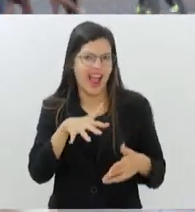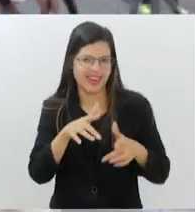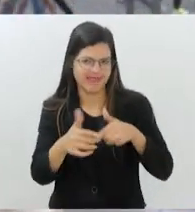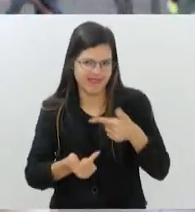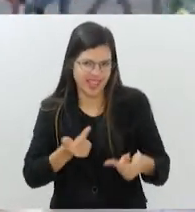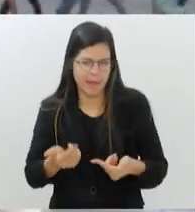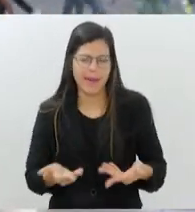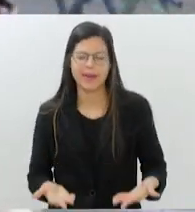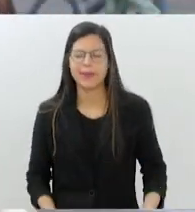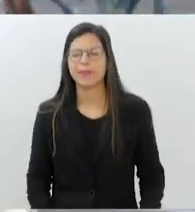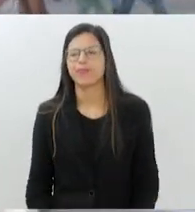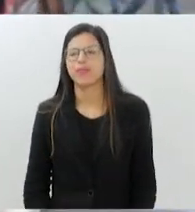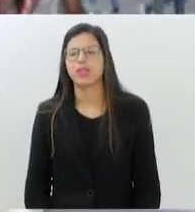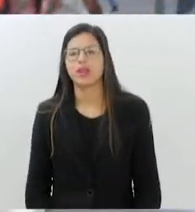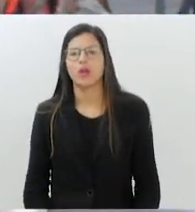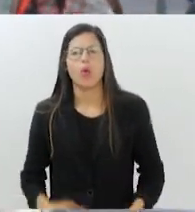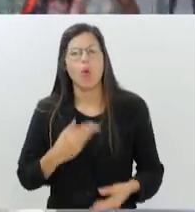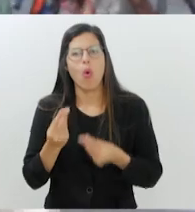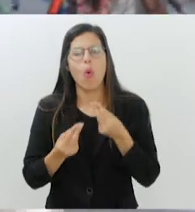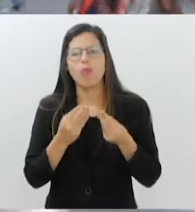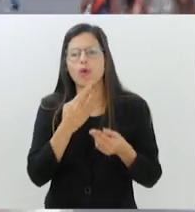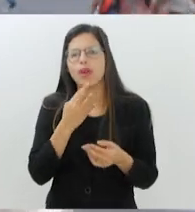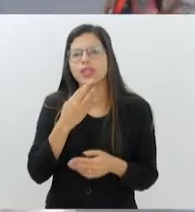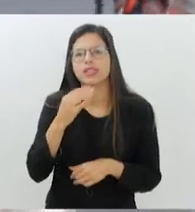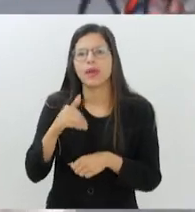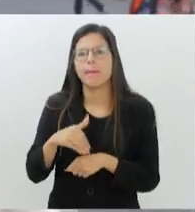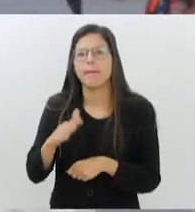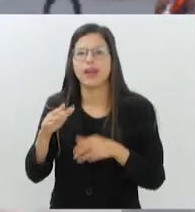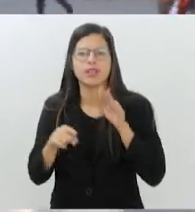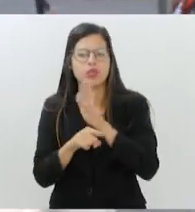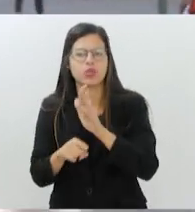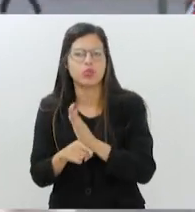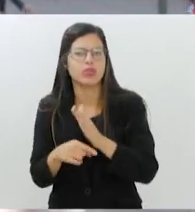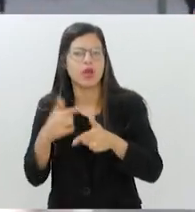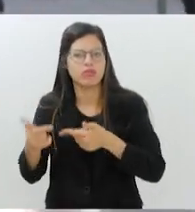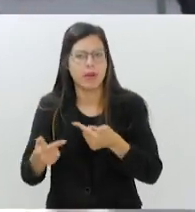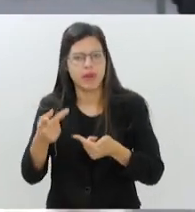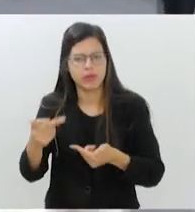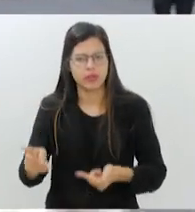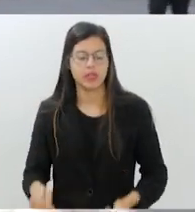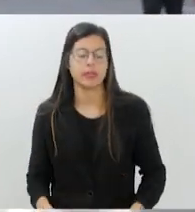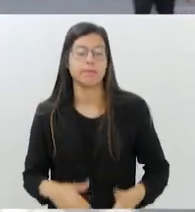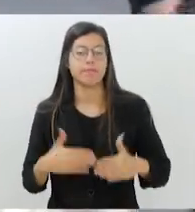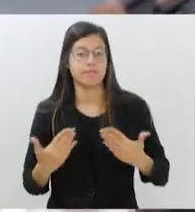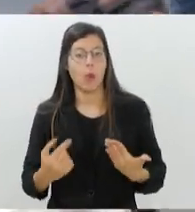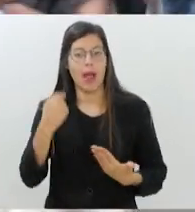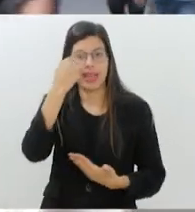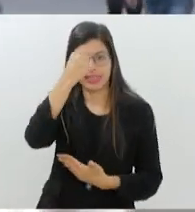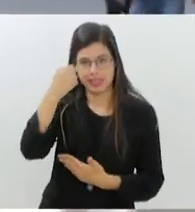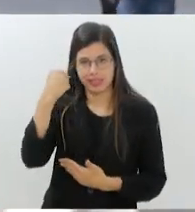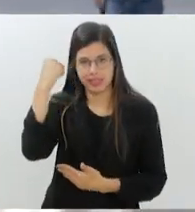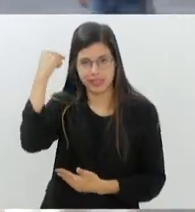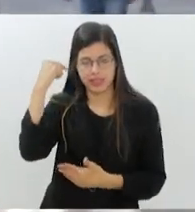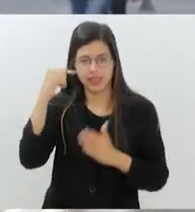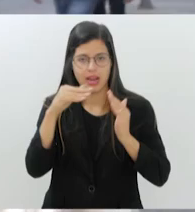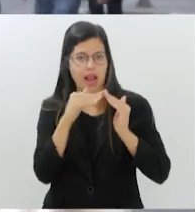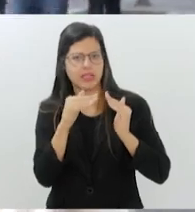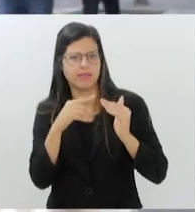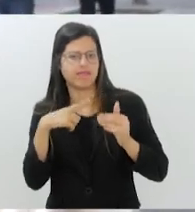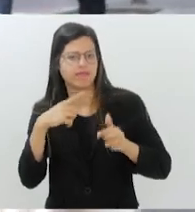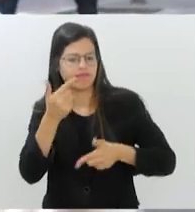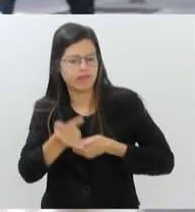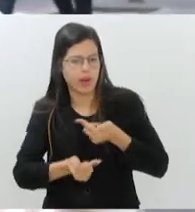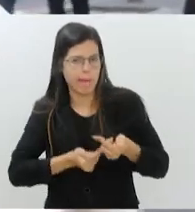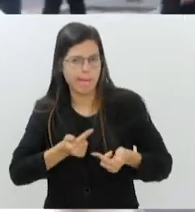ajuda, quem pode ajudar a conhecer mais a respeito do trabalho realizado pela irmandade? Olha, a Santa Casa tem trabalhos maravilhosos